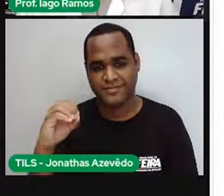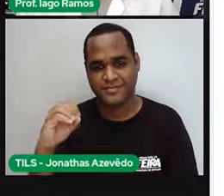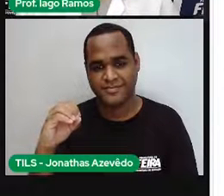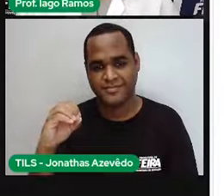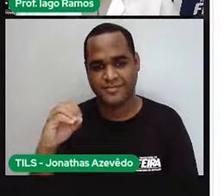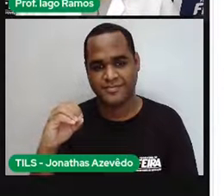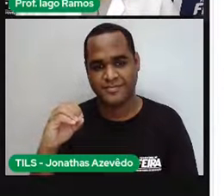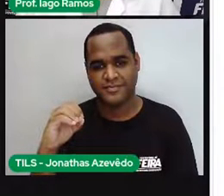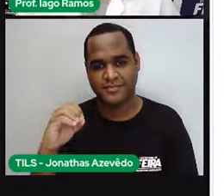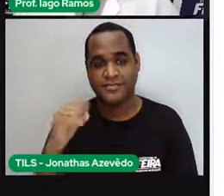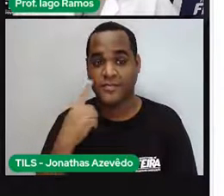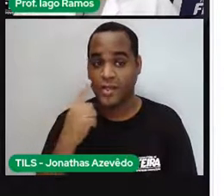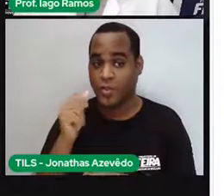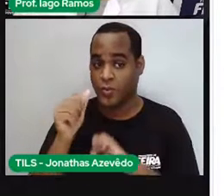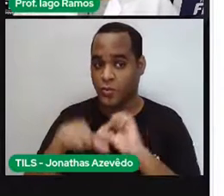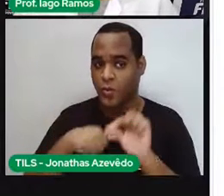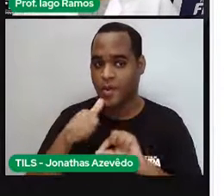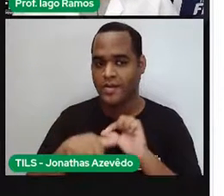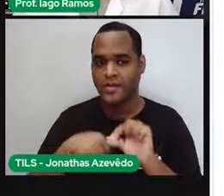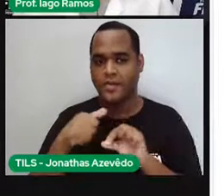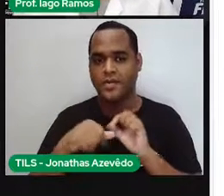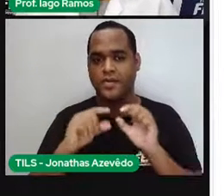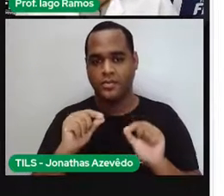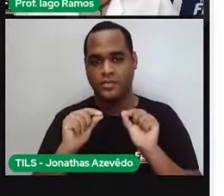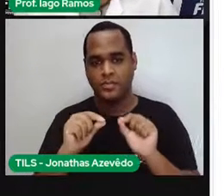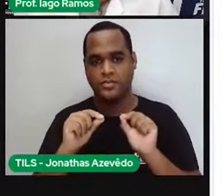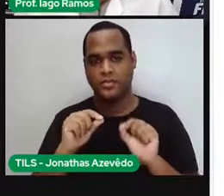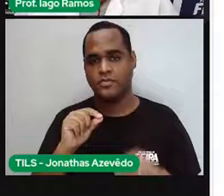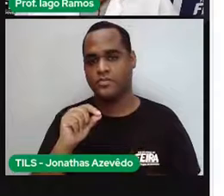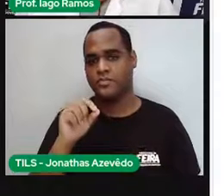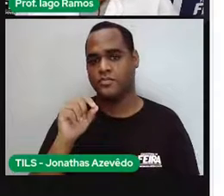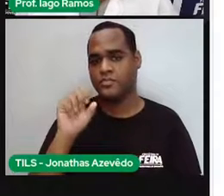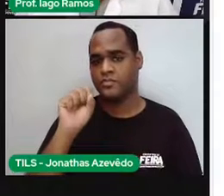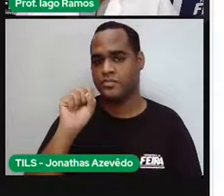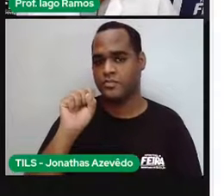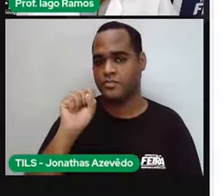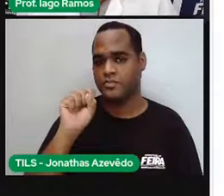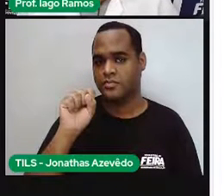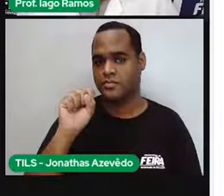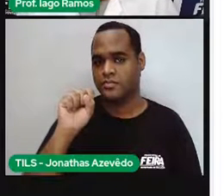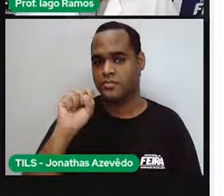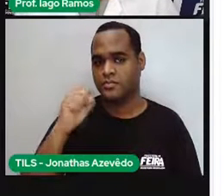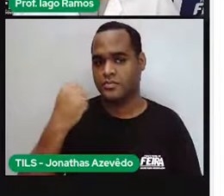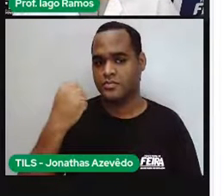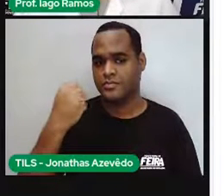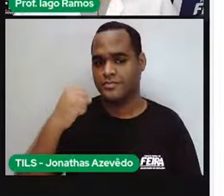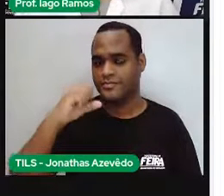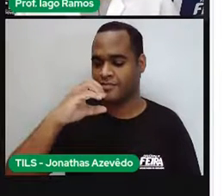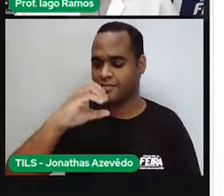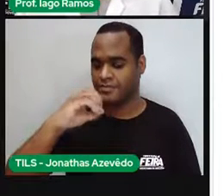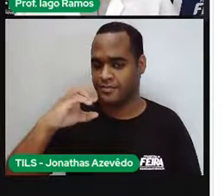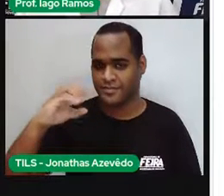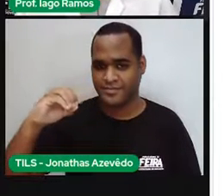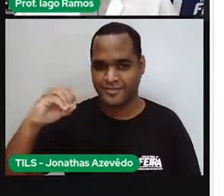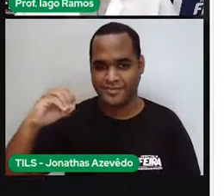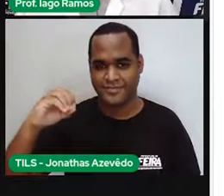vira nada mais nada menos que 1,800 metros.